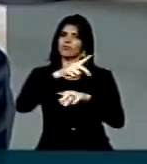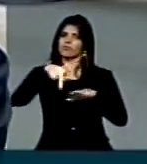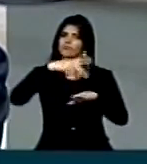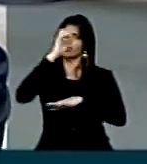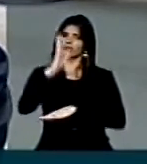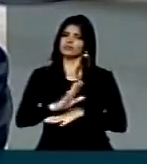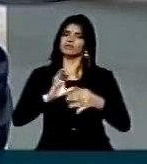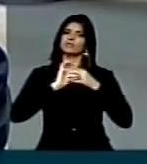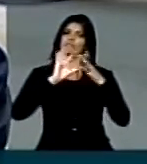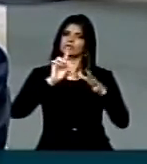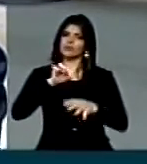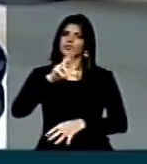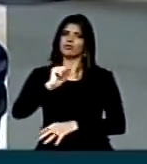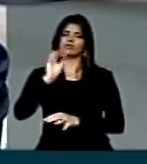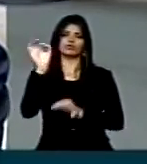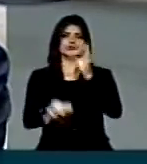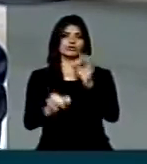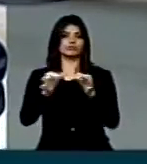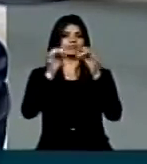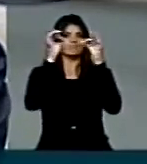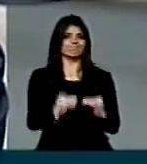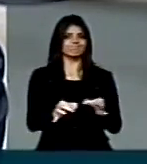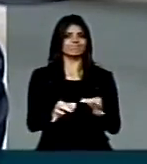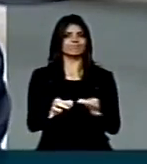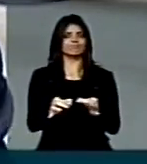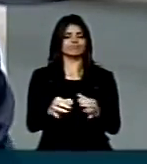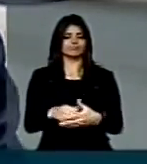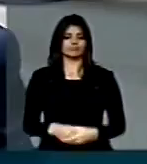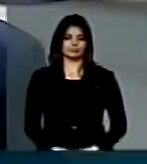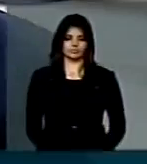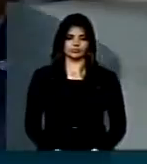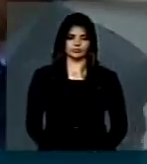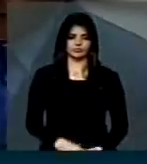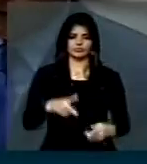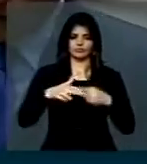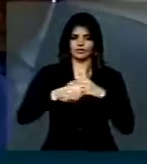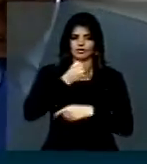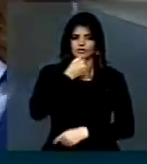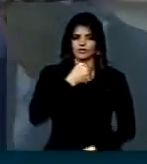democrático, uma justiça justa. Fica aqui. Obrigado. Obrigado.